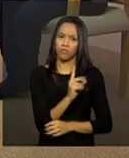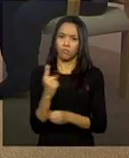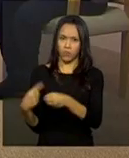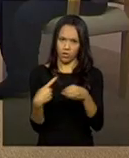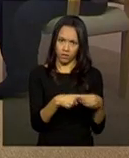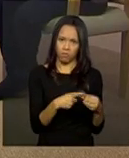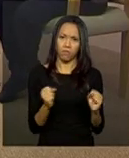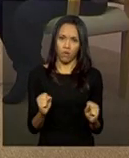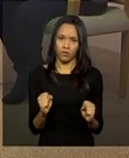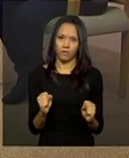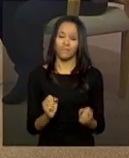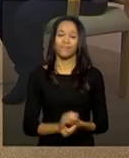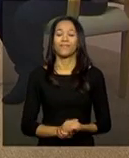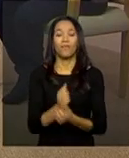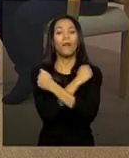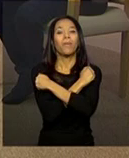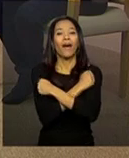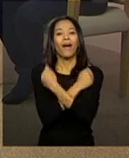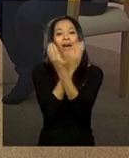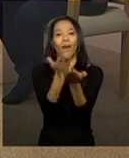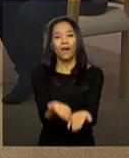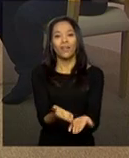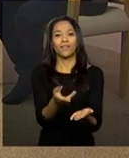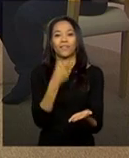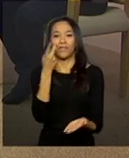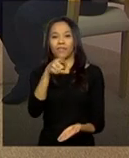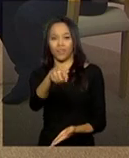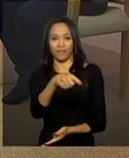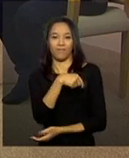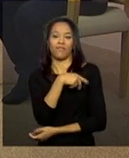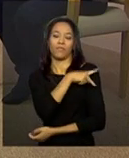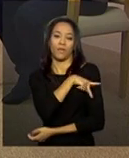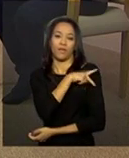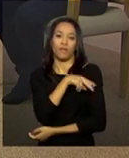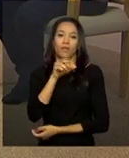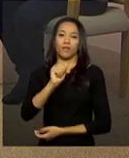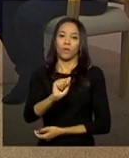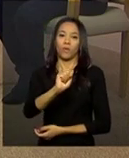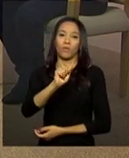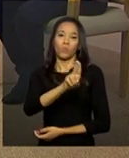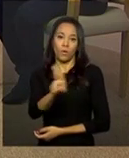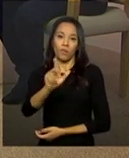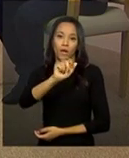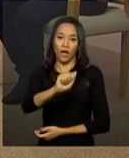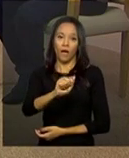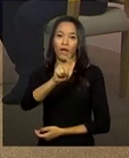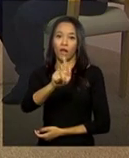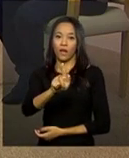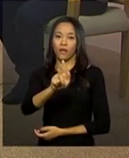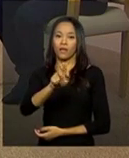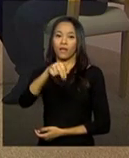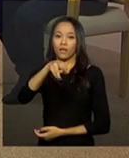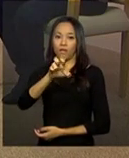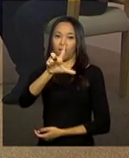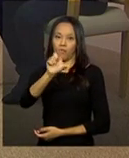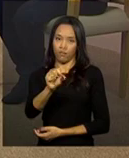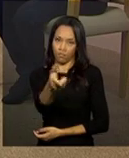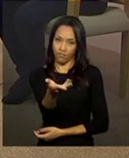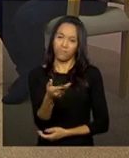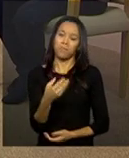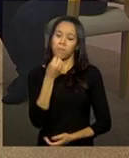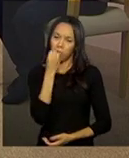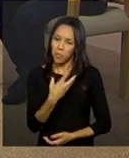Agnello, grande abraço. Agnello sempre faz bastante contato com a gente. É, esta é uma questão